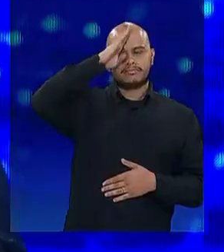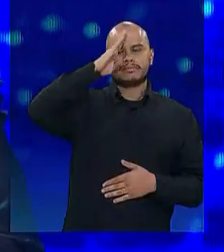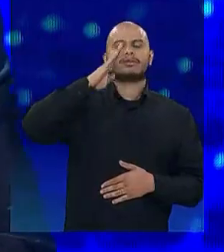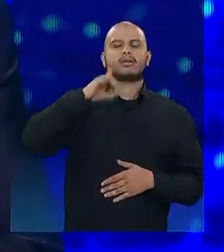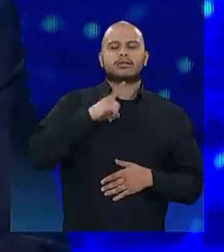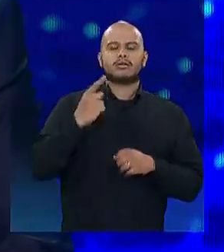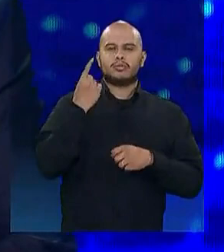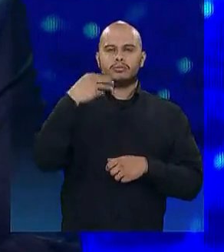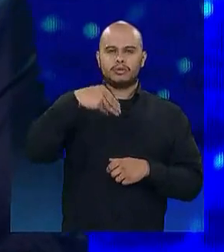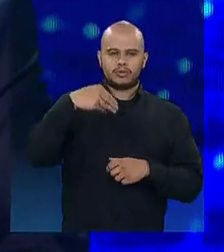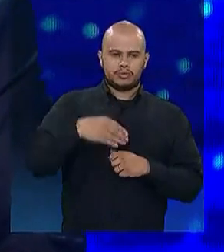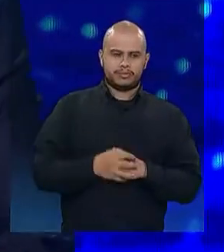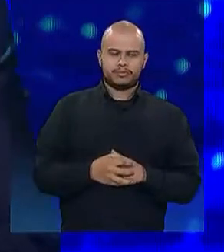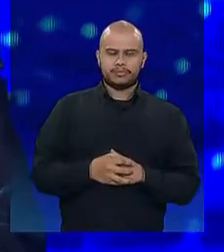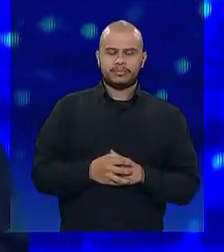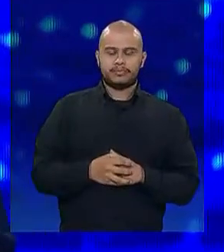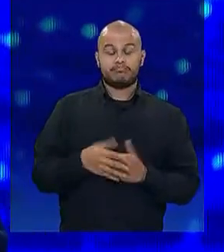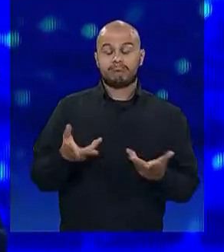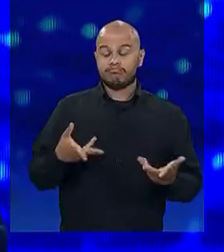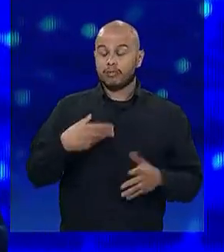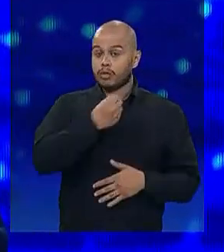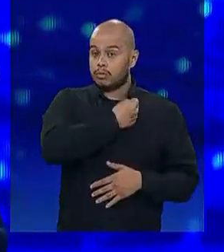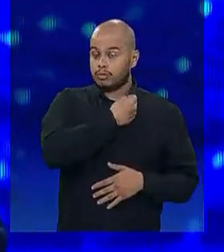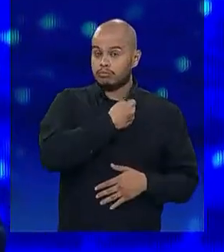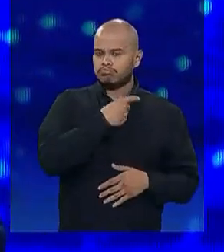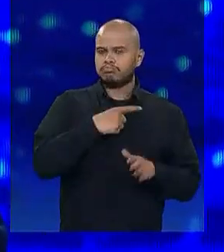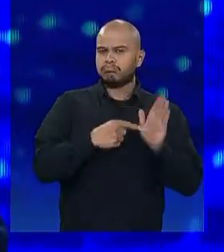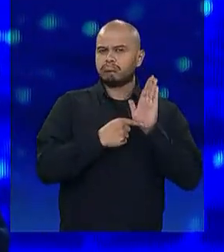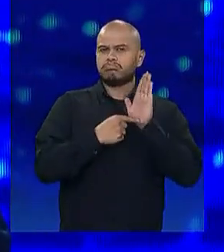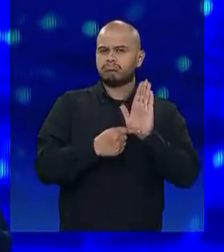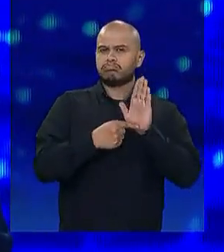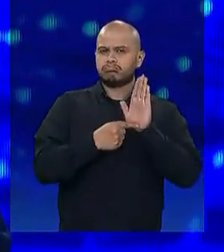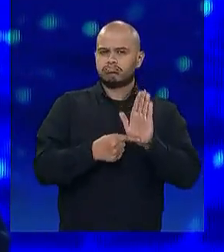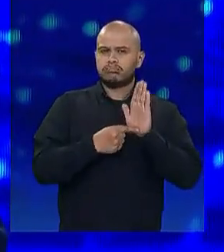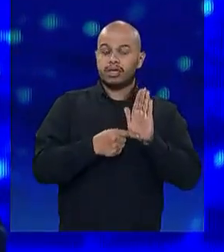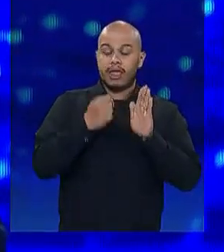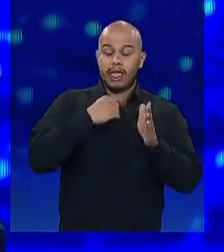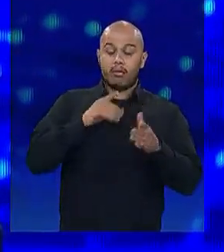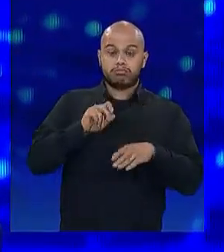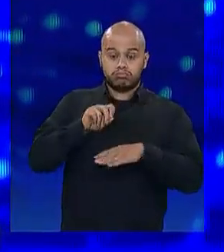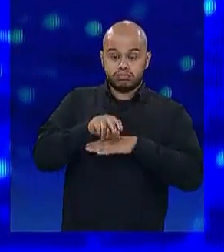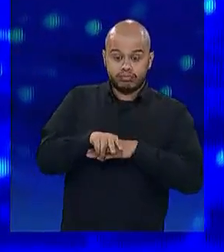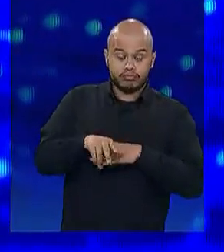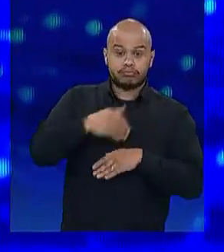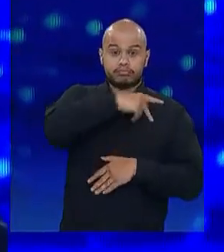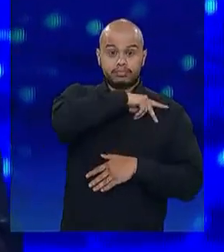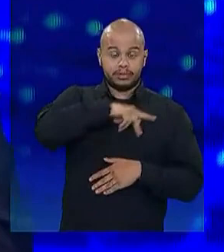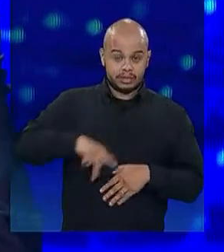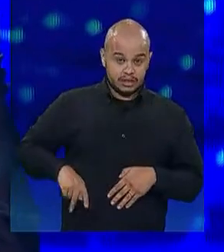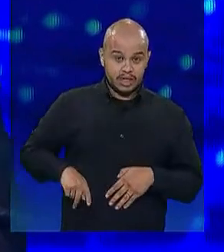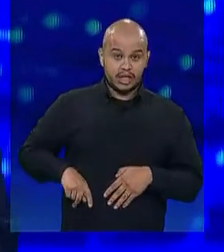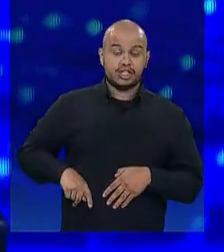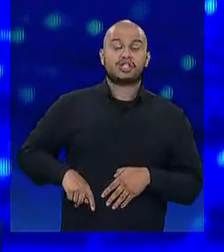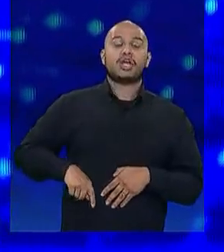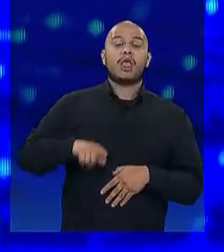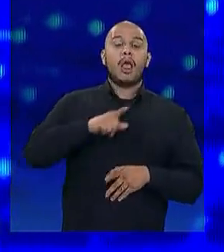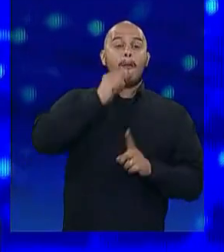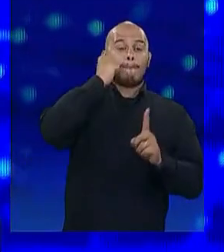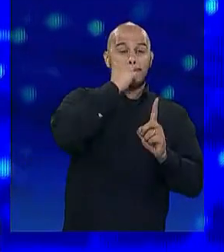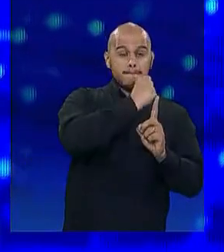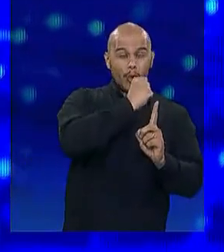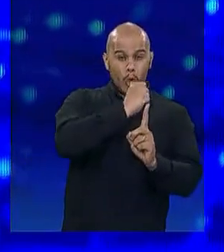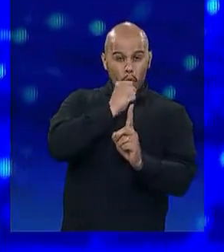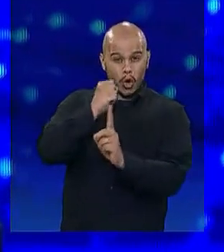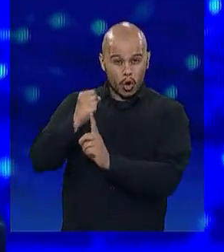Os números têm demonstrado que desde quando eu assumi, o número de mortes violentas,